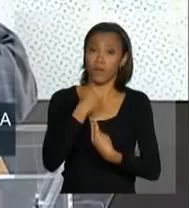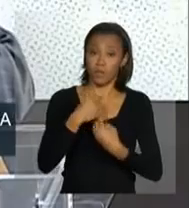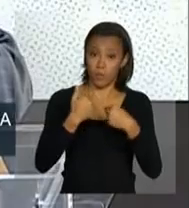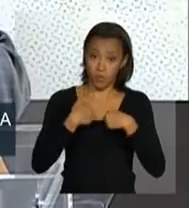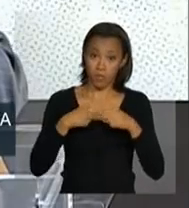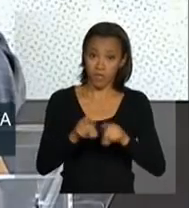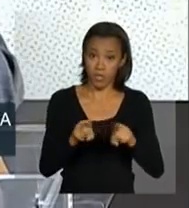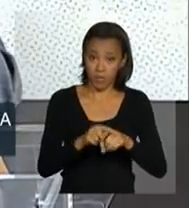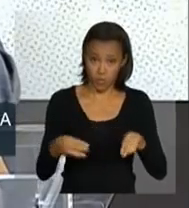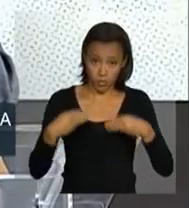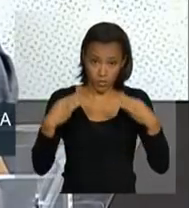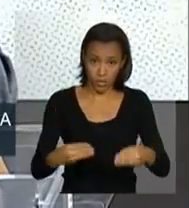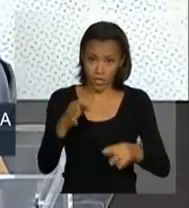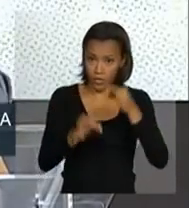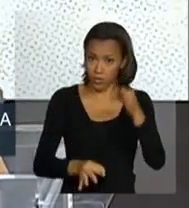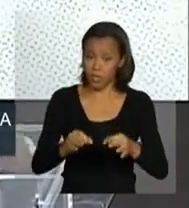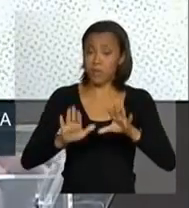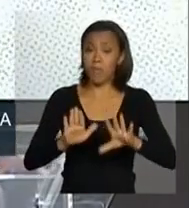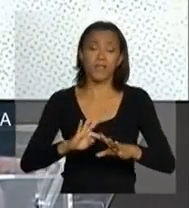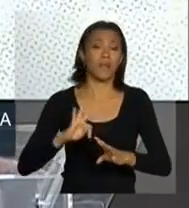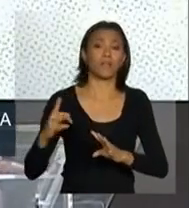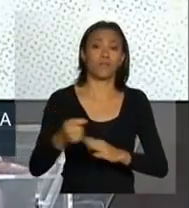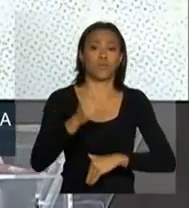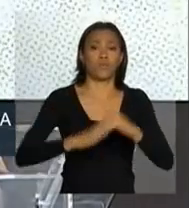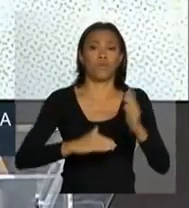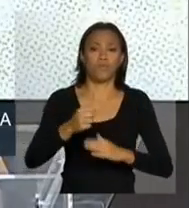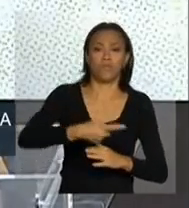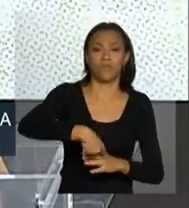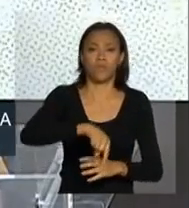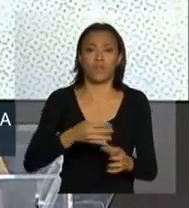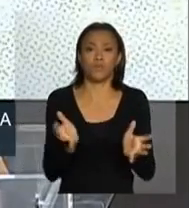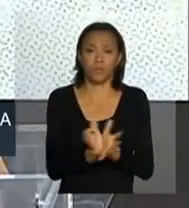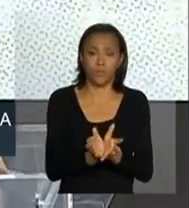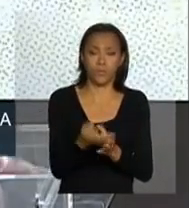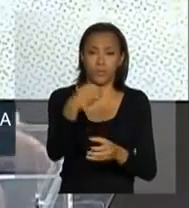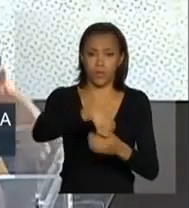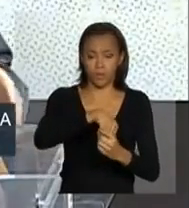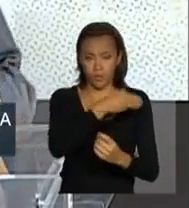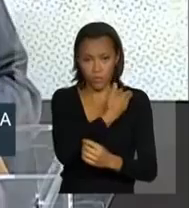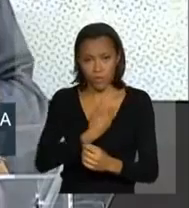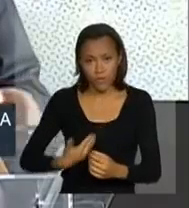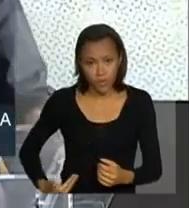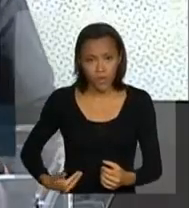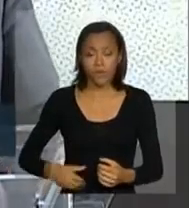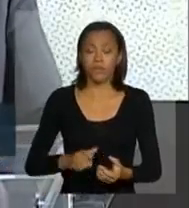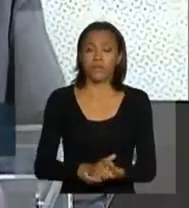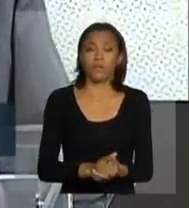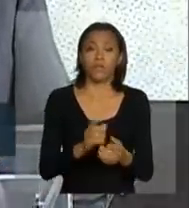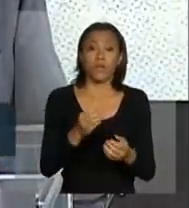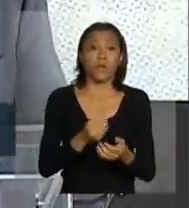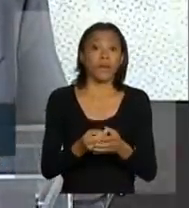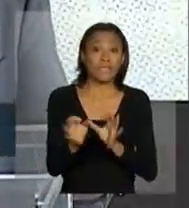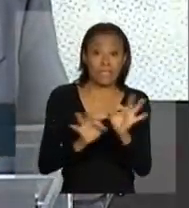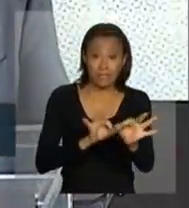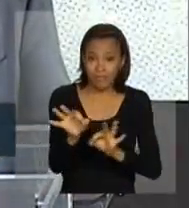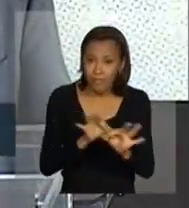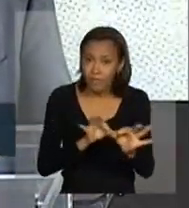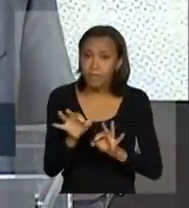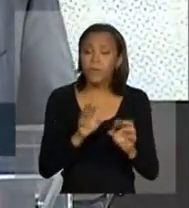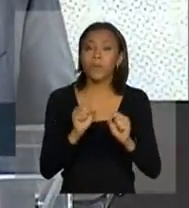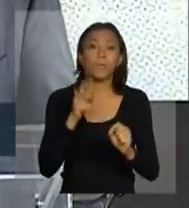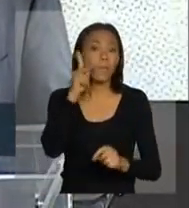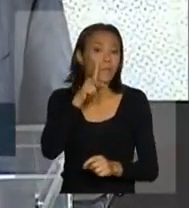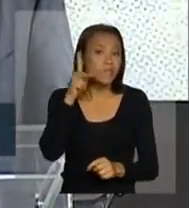mas a toda a sua equipe de governo, a buscarmos articular políticas para que possamos